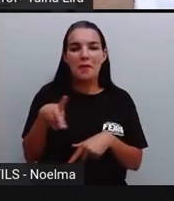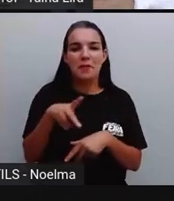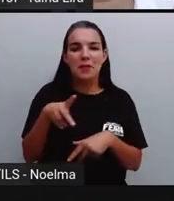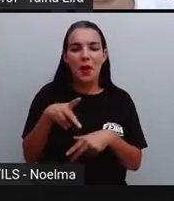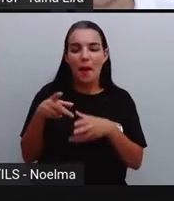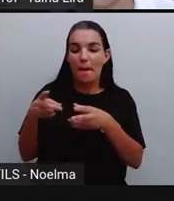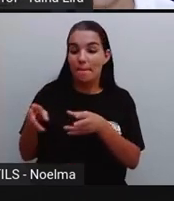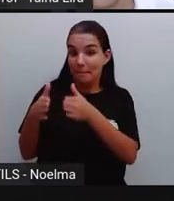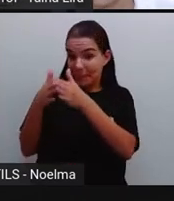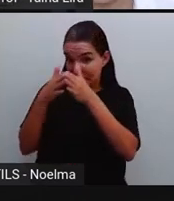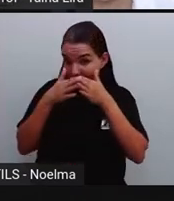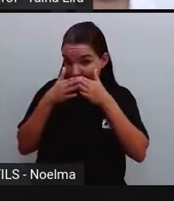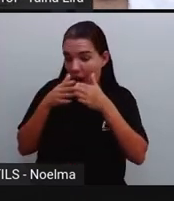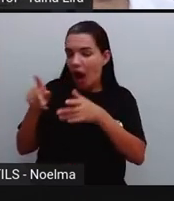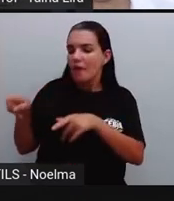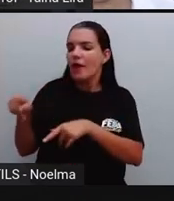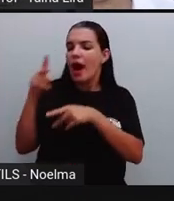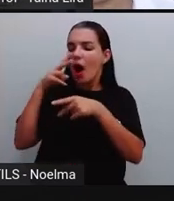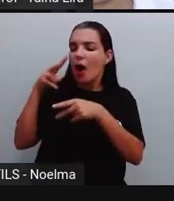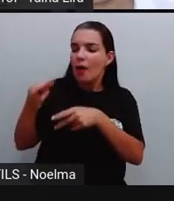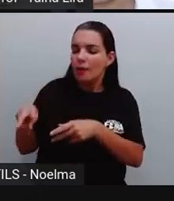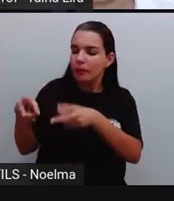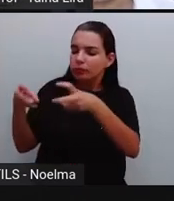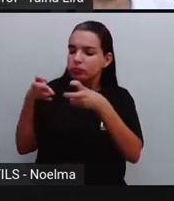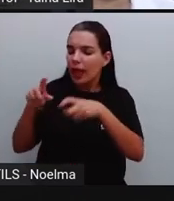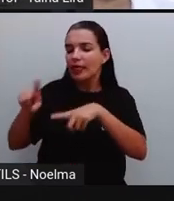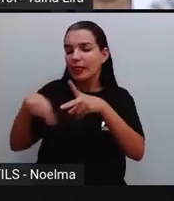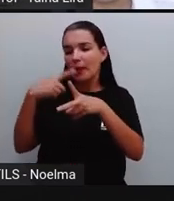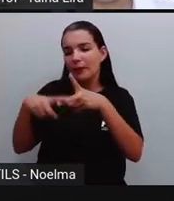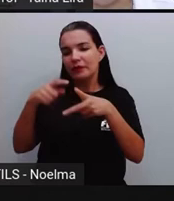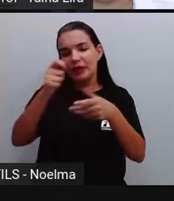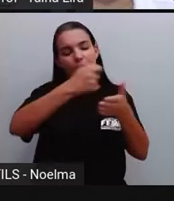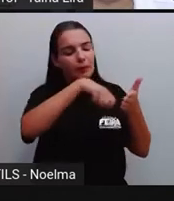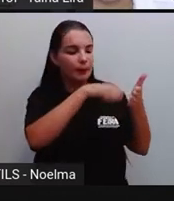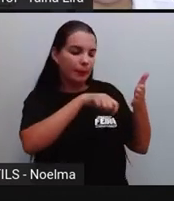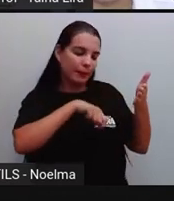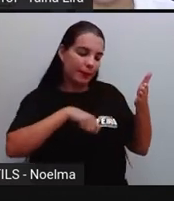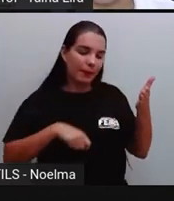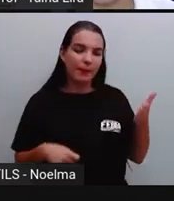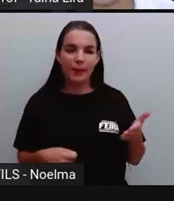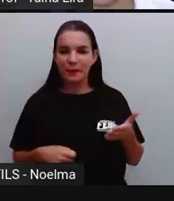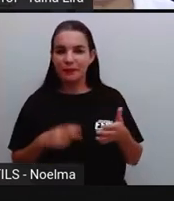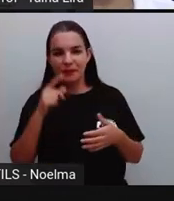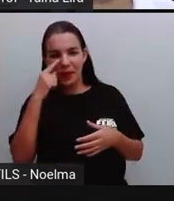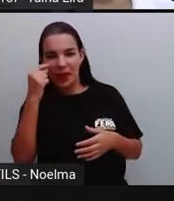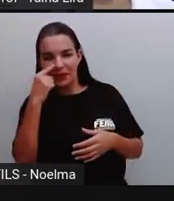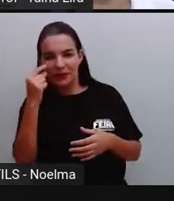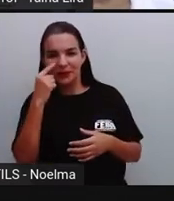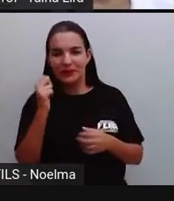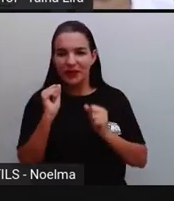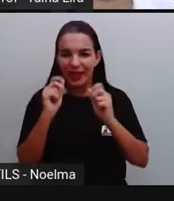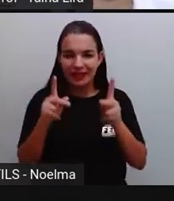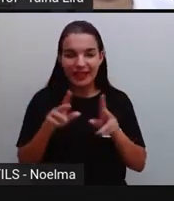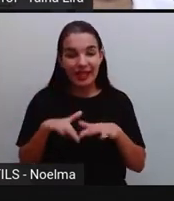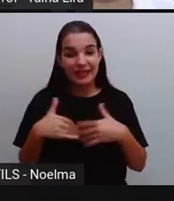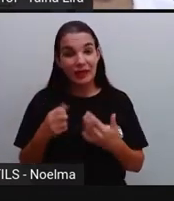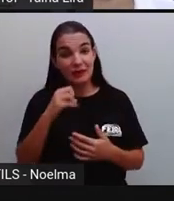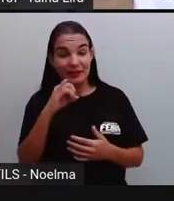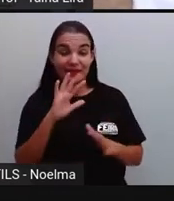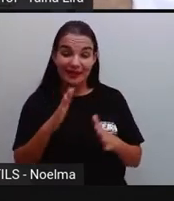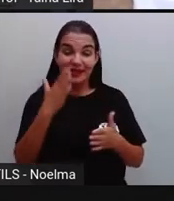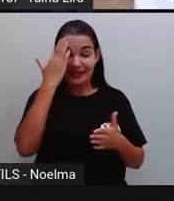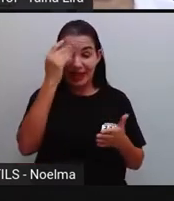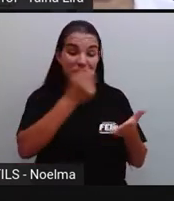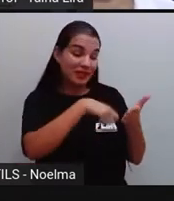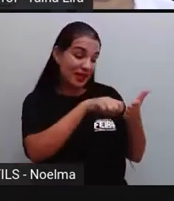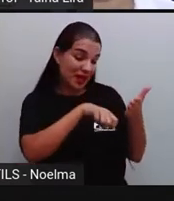eles observarem e depois fazerem um registro do que eles observaram aí desse ratinho, tá? Então, quem já sabe escrever,